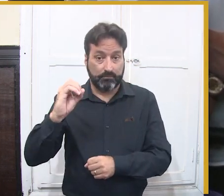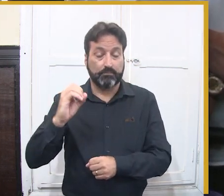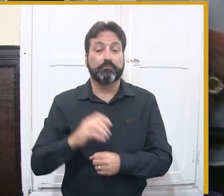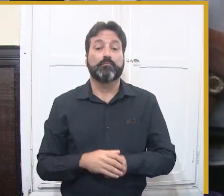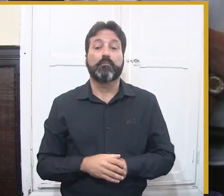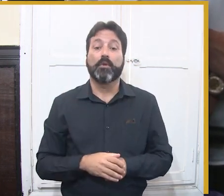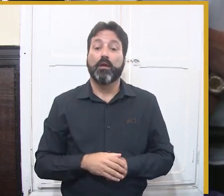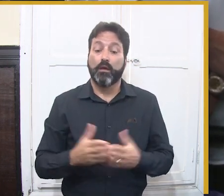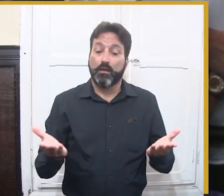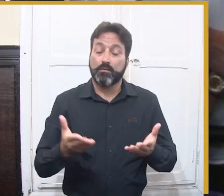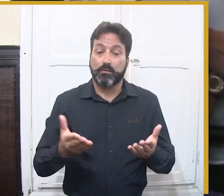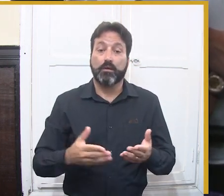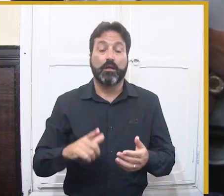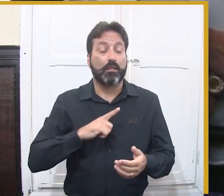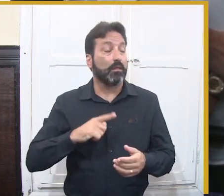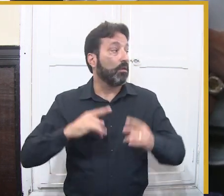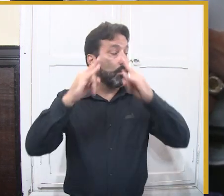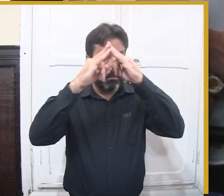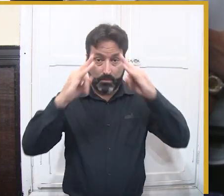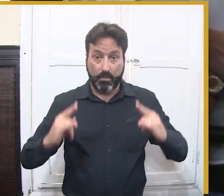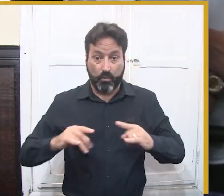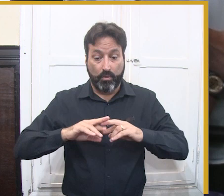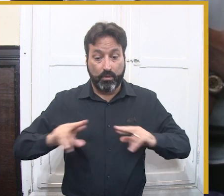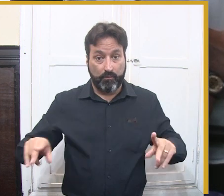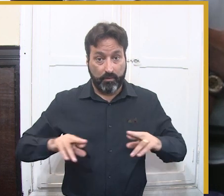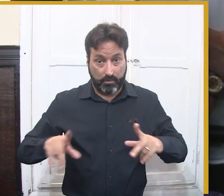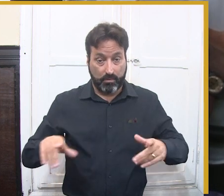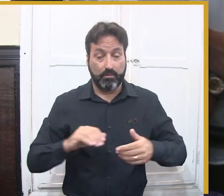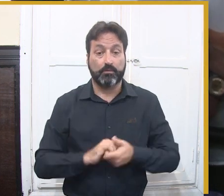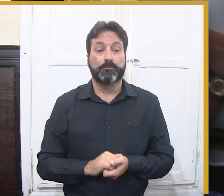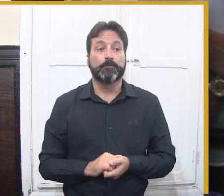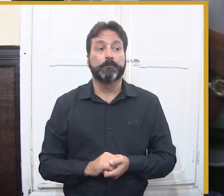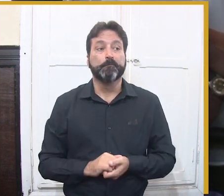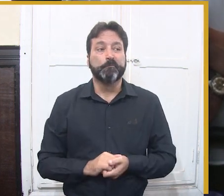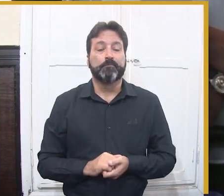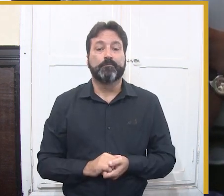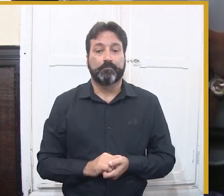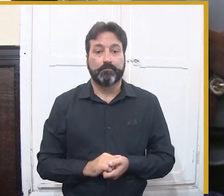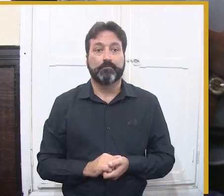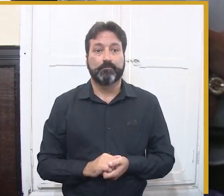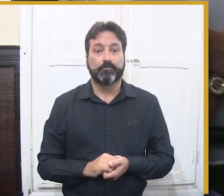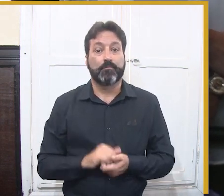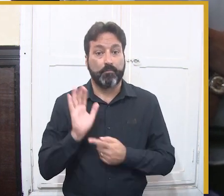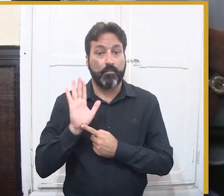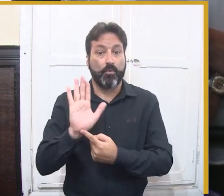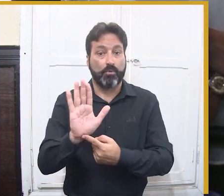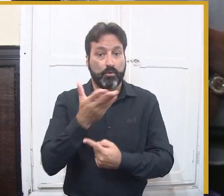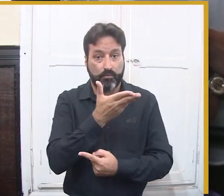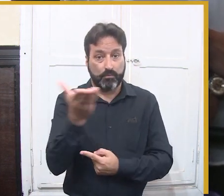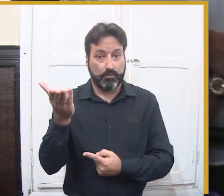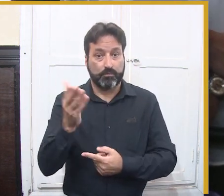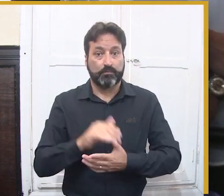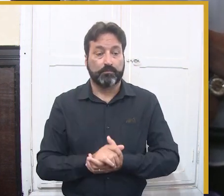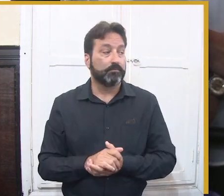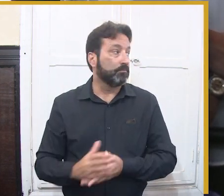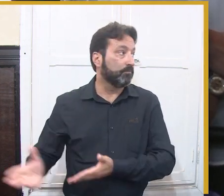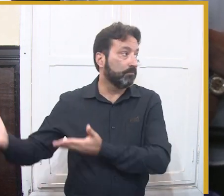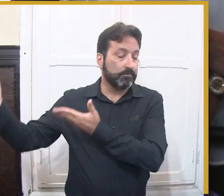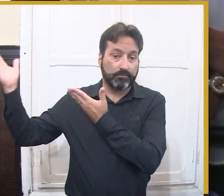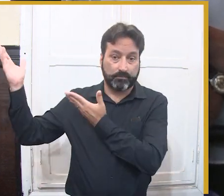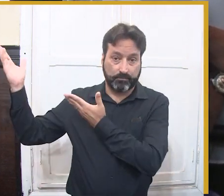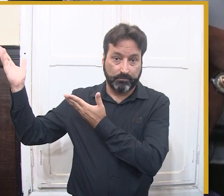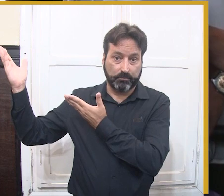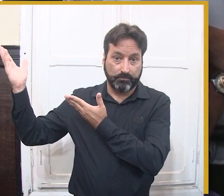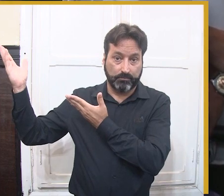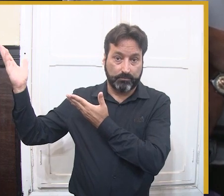velha, nós teremos a estrutura do quadrilhódromo para a edição dos 40 anos do maior São João do mundo.